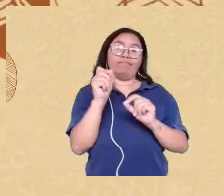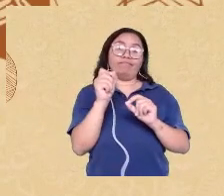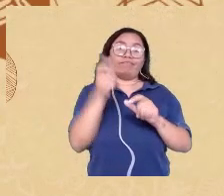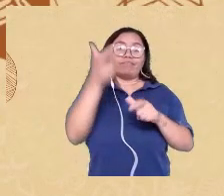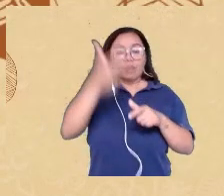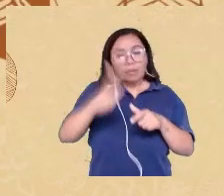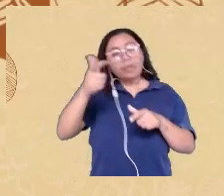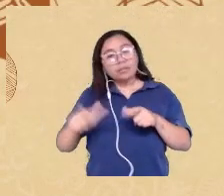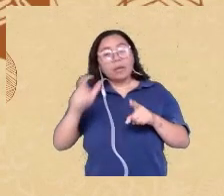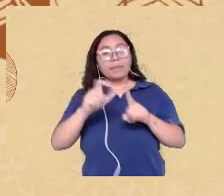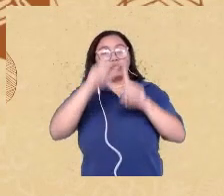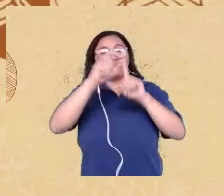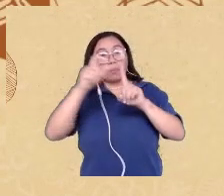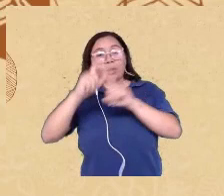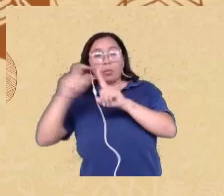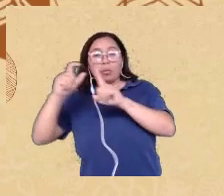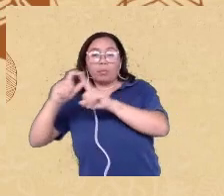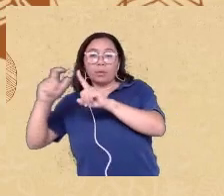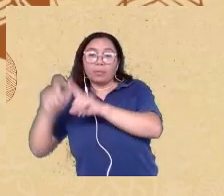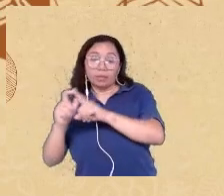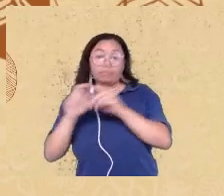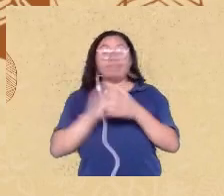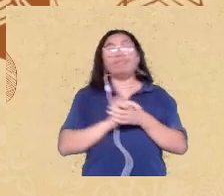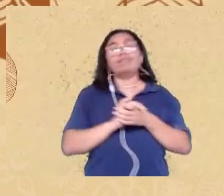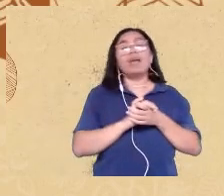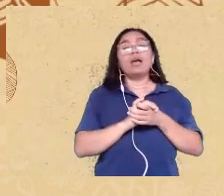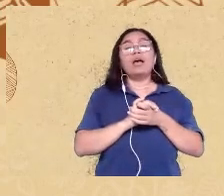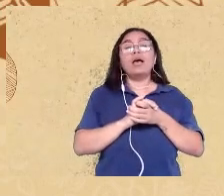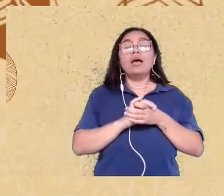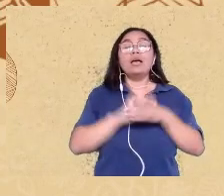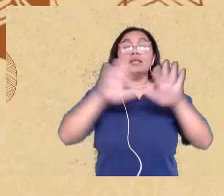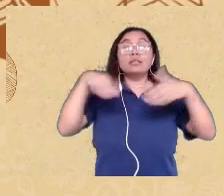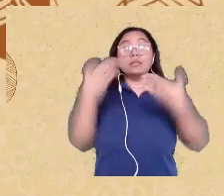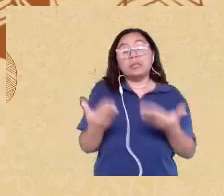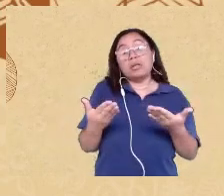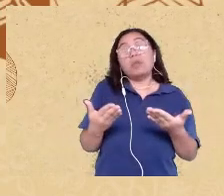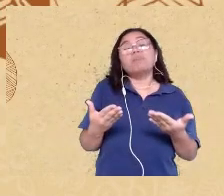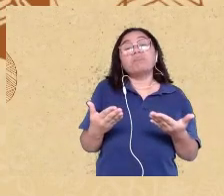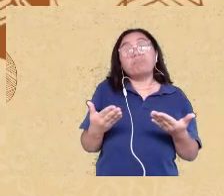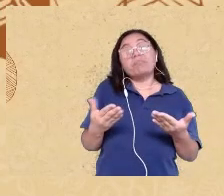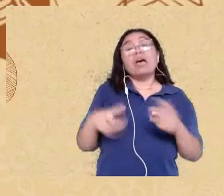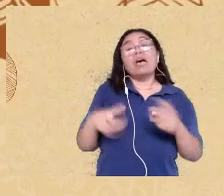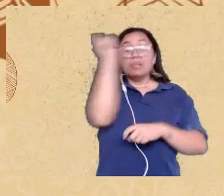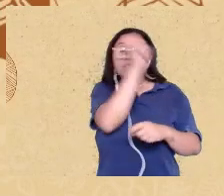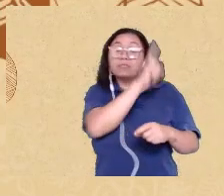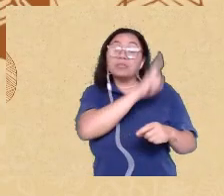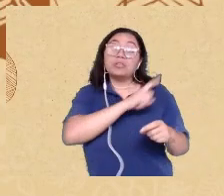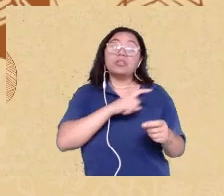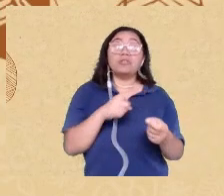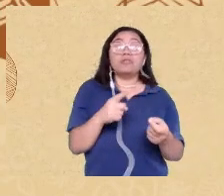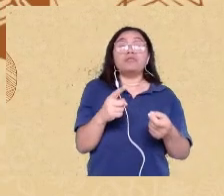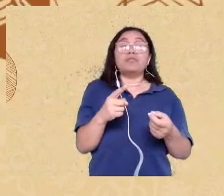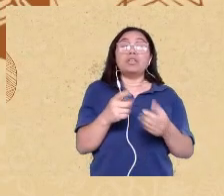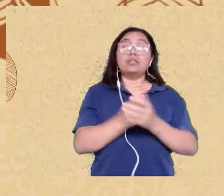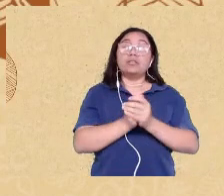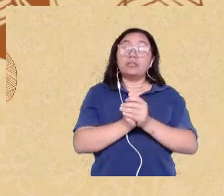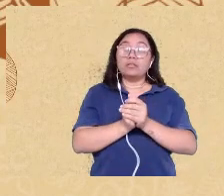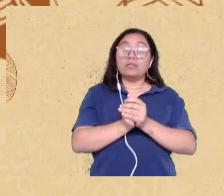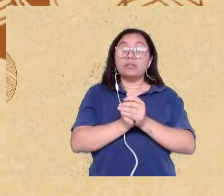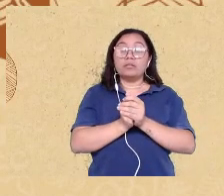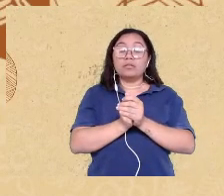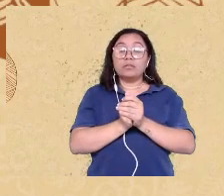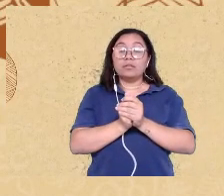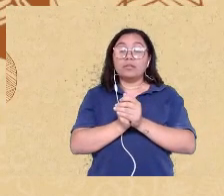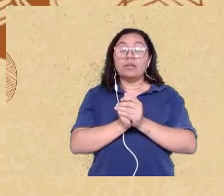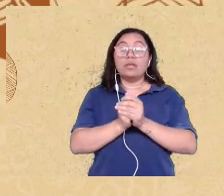isso poderia ser colocado como uma questão não tão bem sustentada de que nós perceberíamos evidências